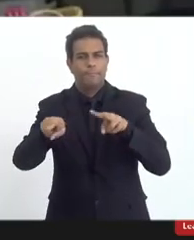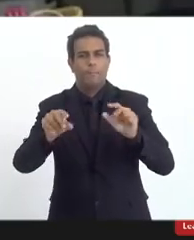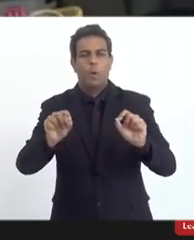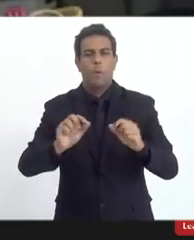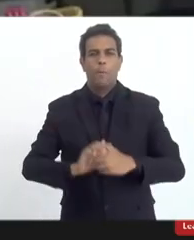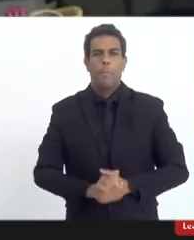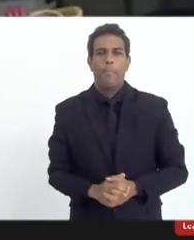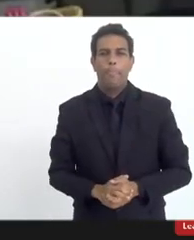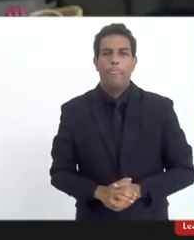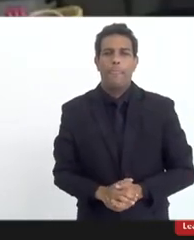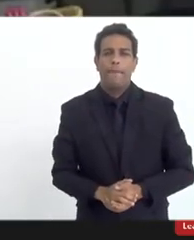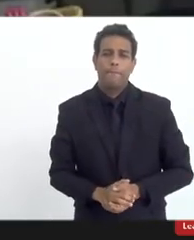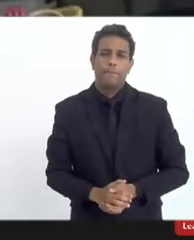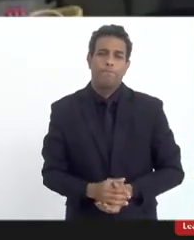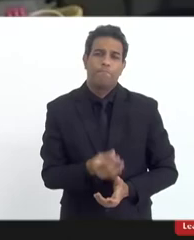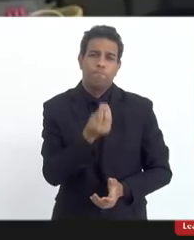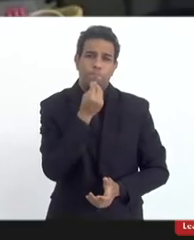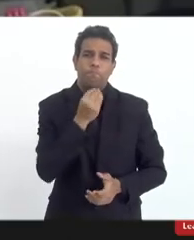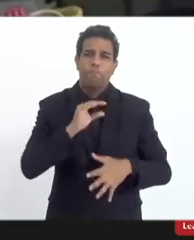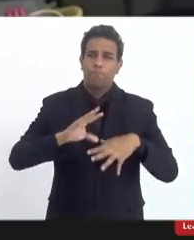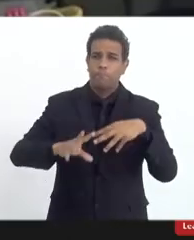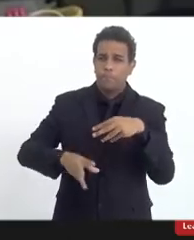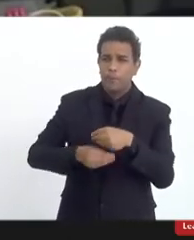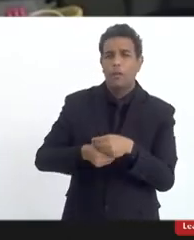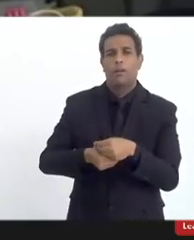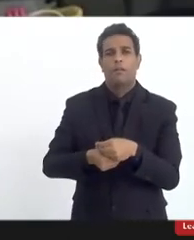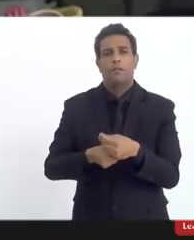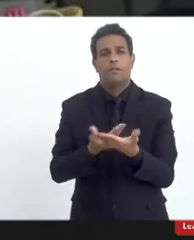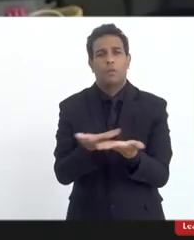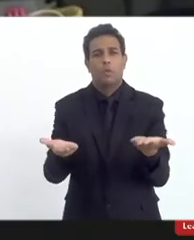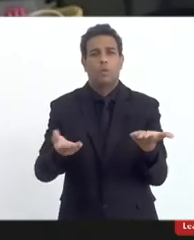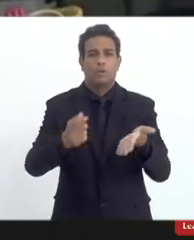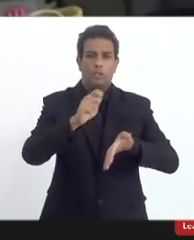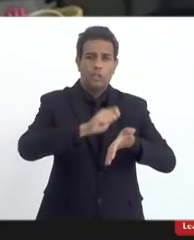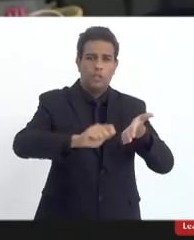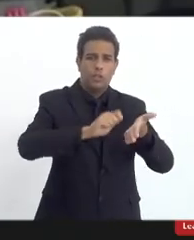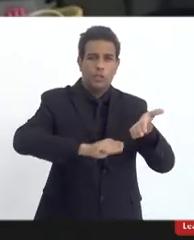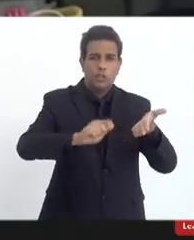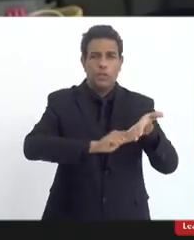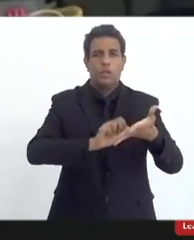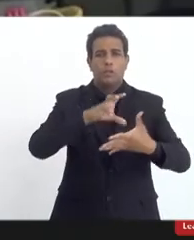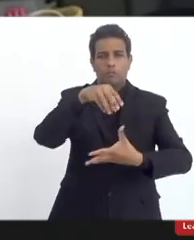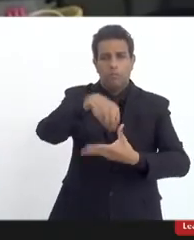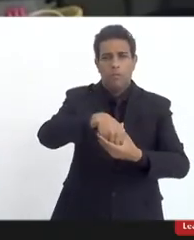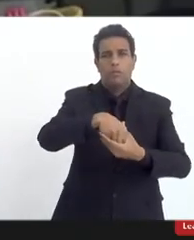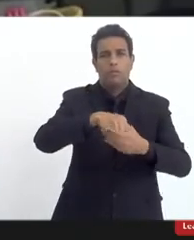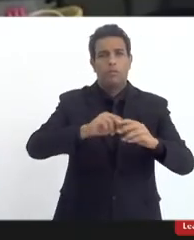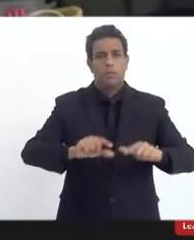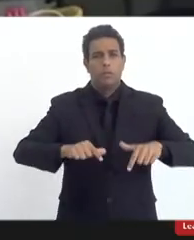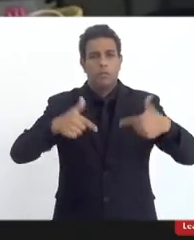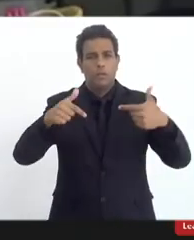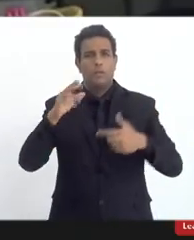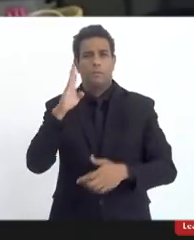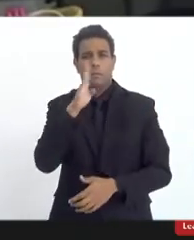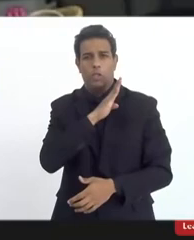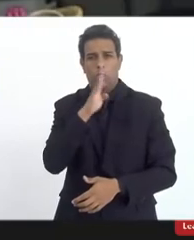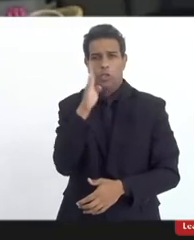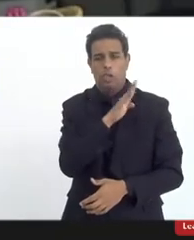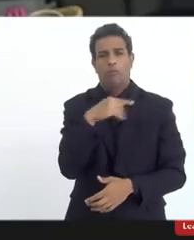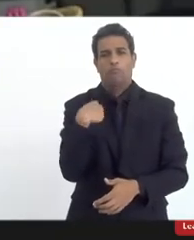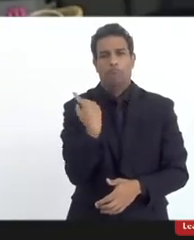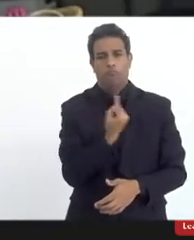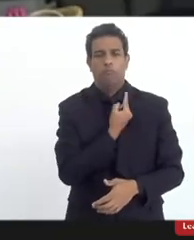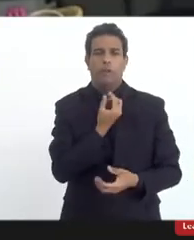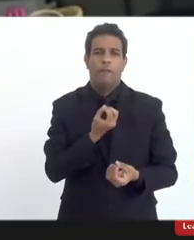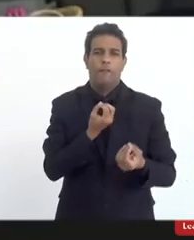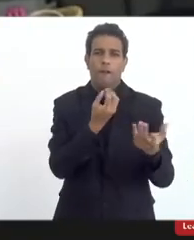então faz parte da ação inclusive isso está escrito no projeto educação mais humana ação emergencial quando tiver